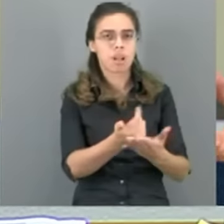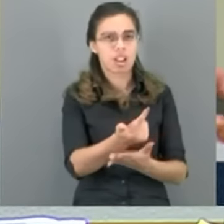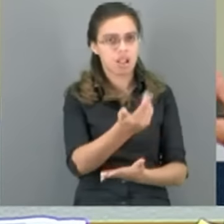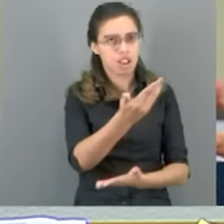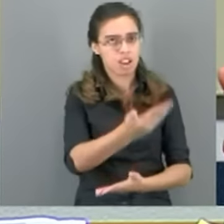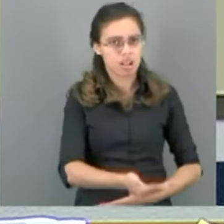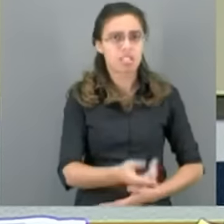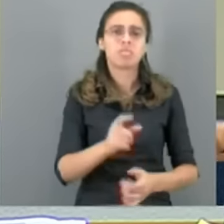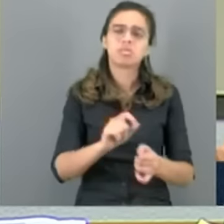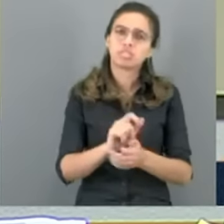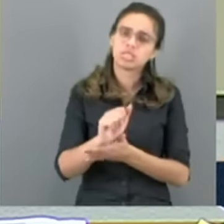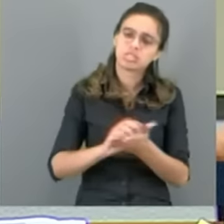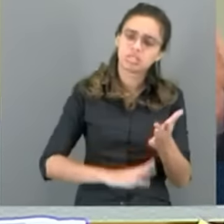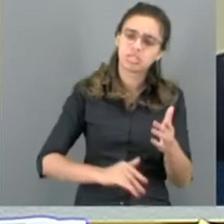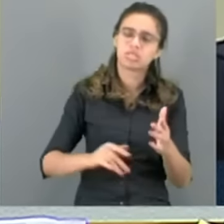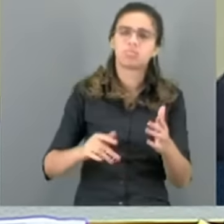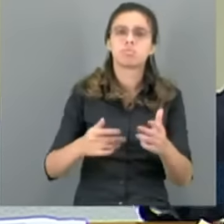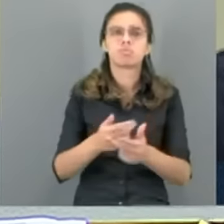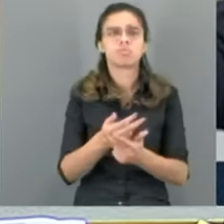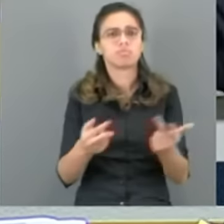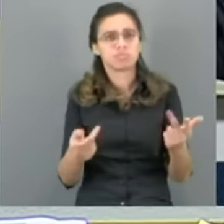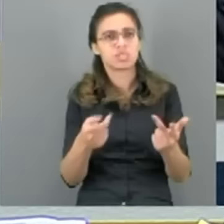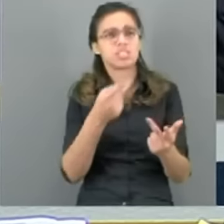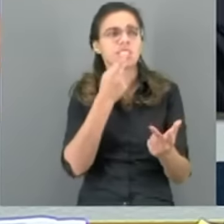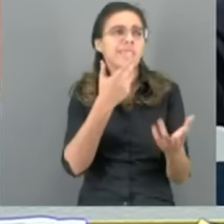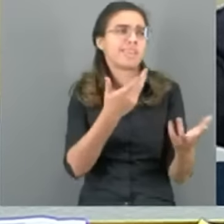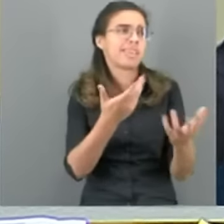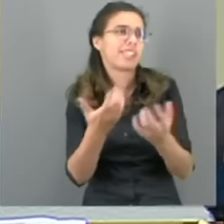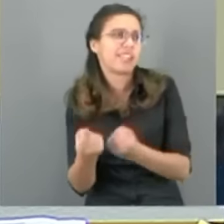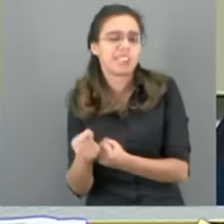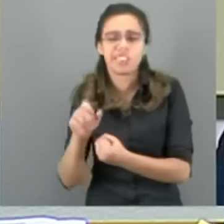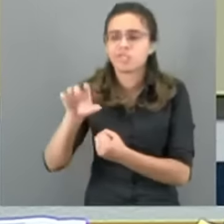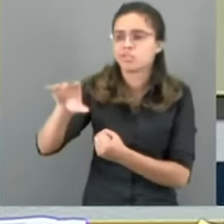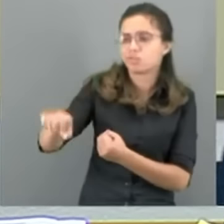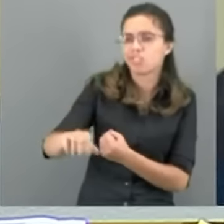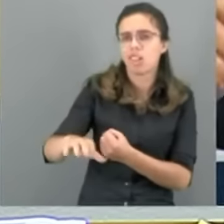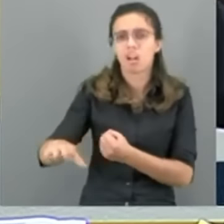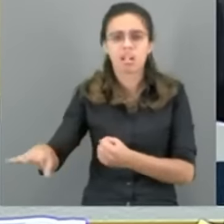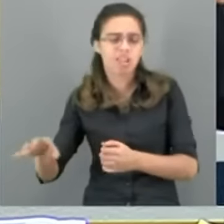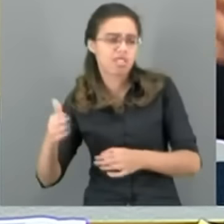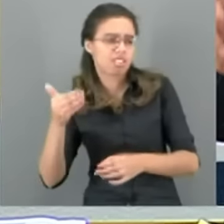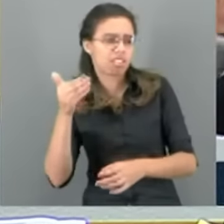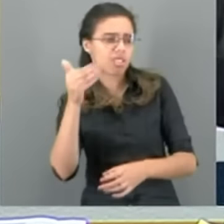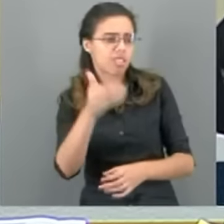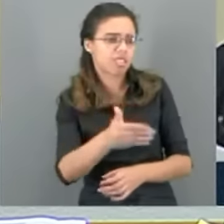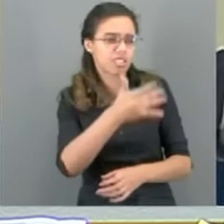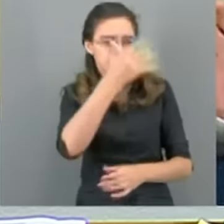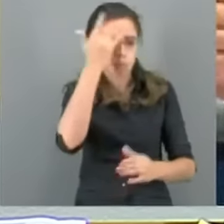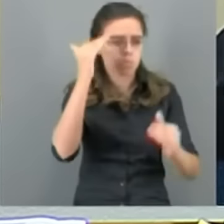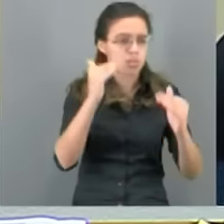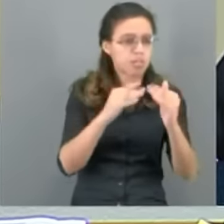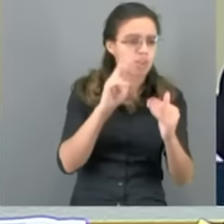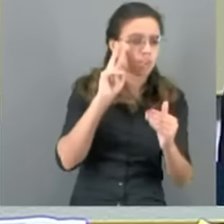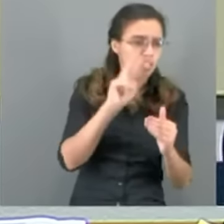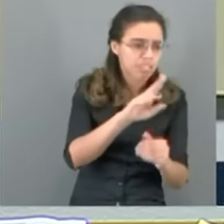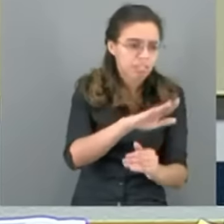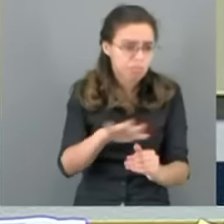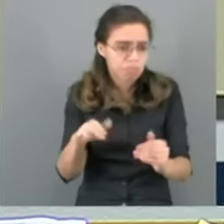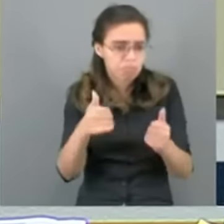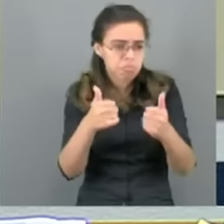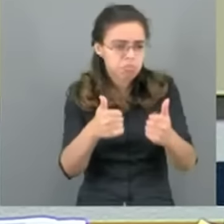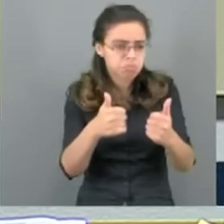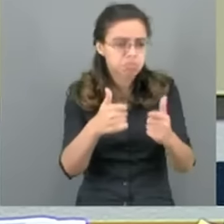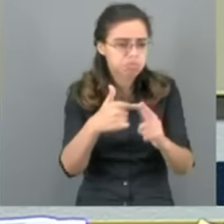atividade deles que muitos veem é o acolhimento, é o recolhimento, é ir na casa de uma pessoa, verificar as condições